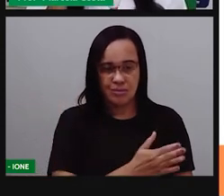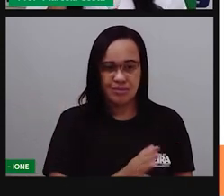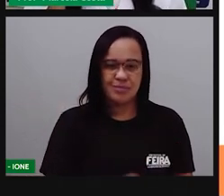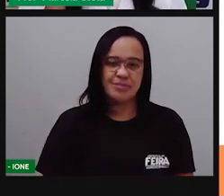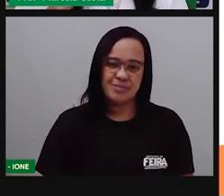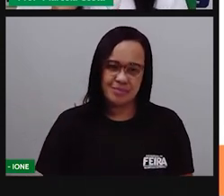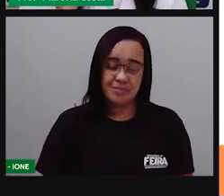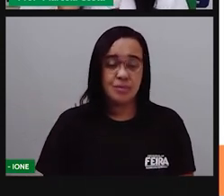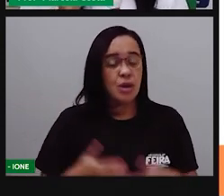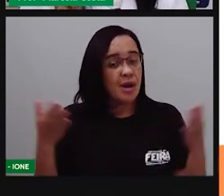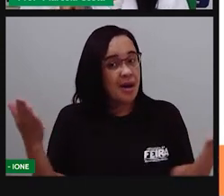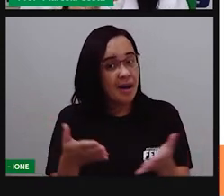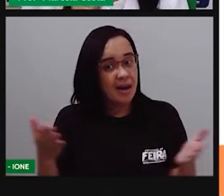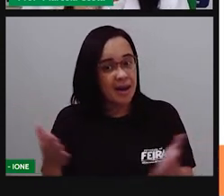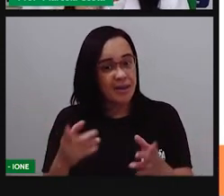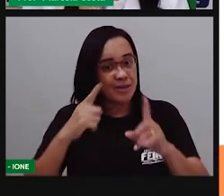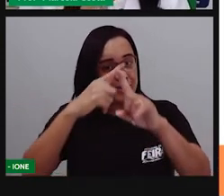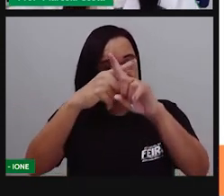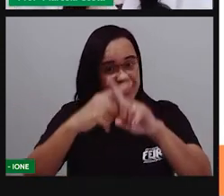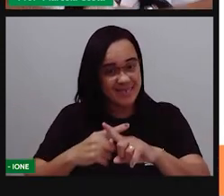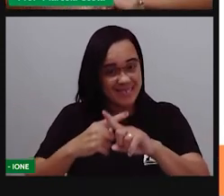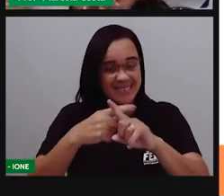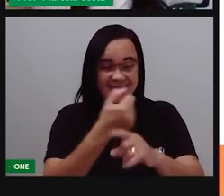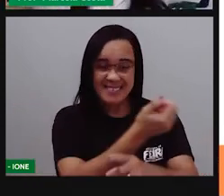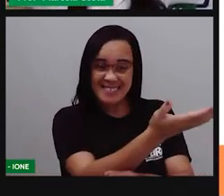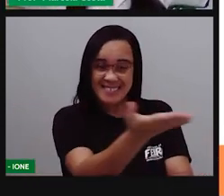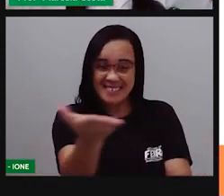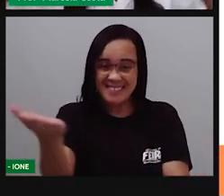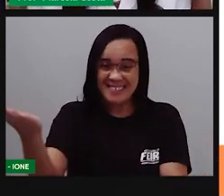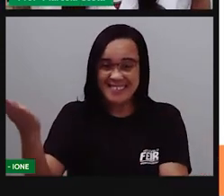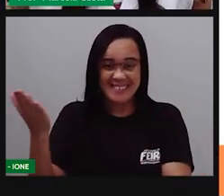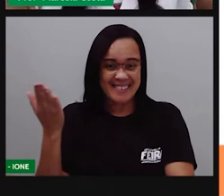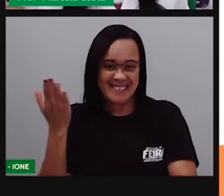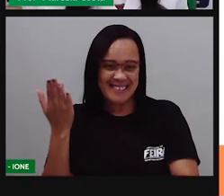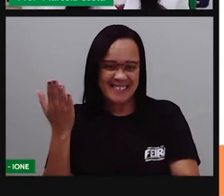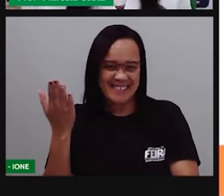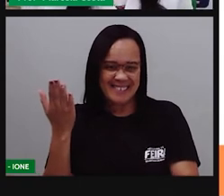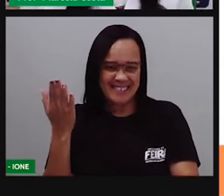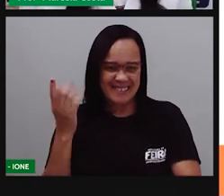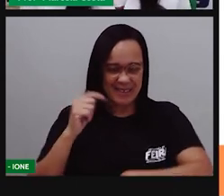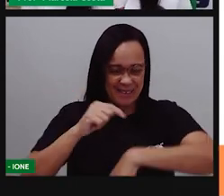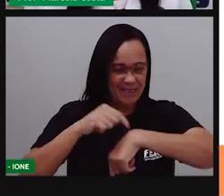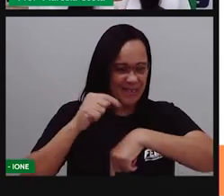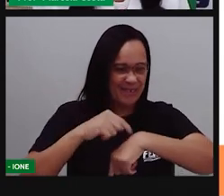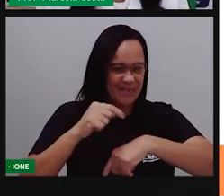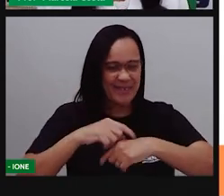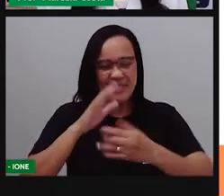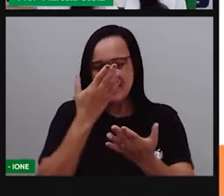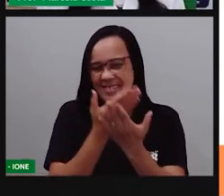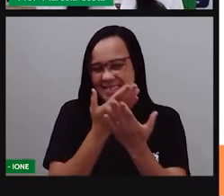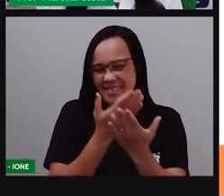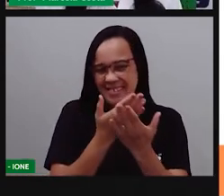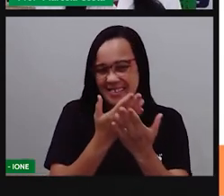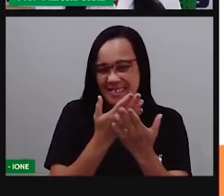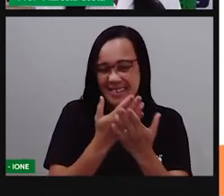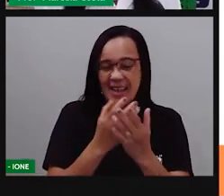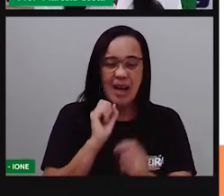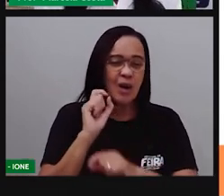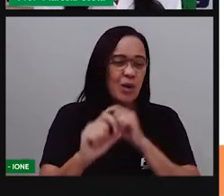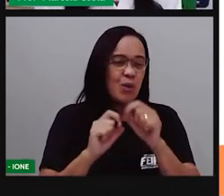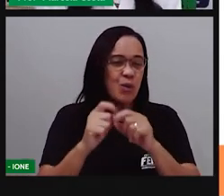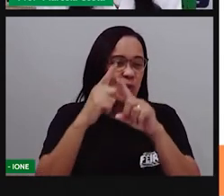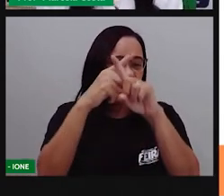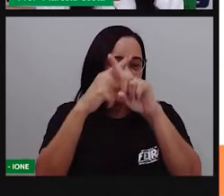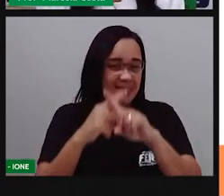Agora, crianças, eu tenho um desafio. Chegou aquele momento da nossa aula em que eu mostro o desafio.